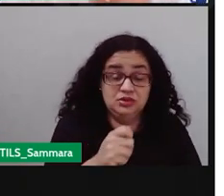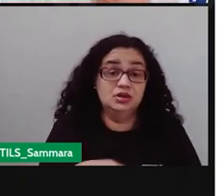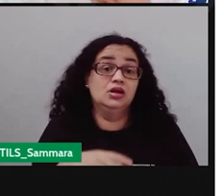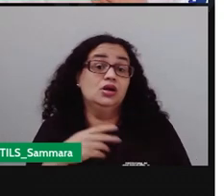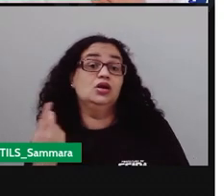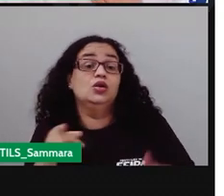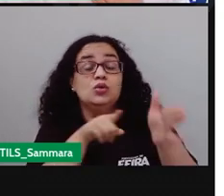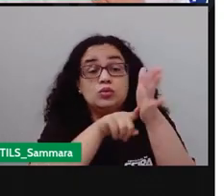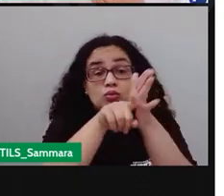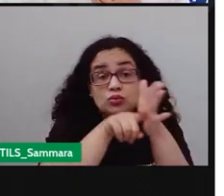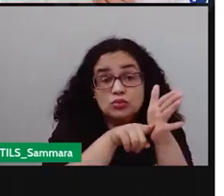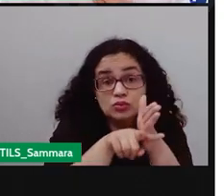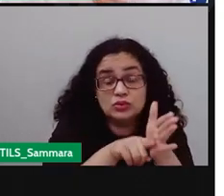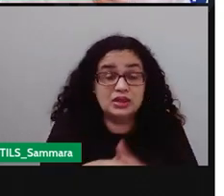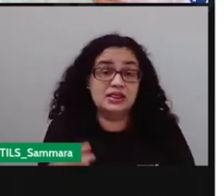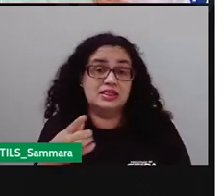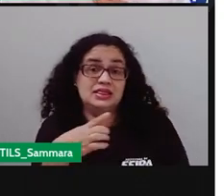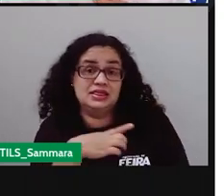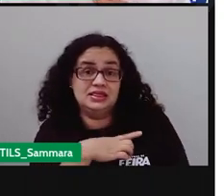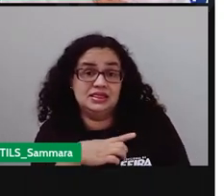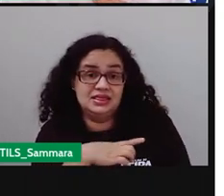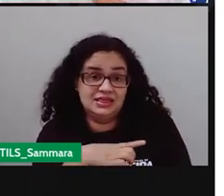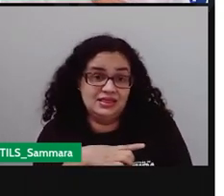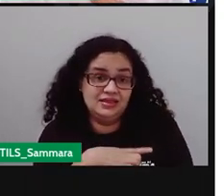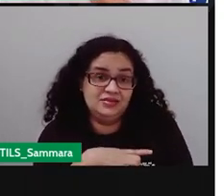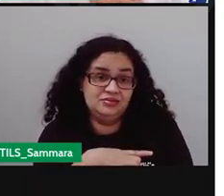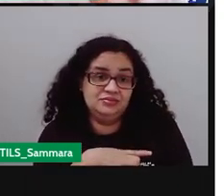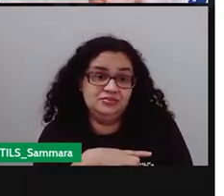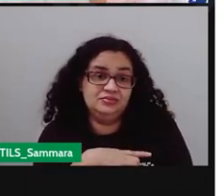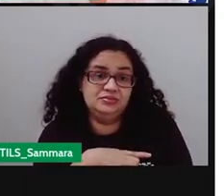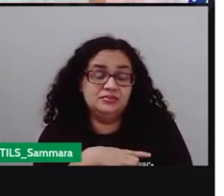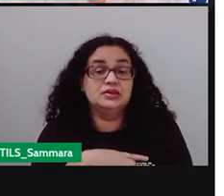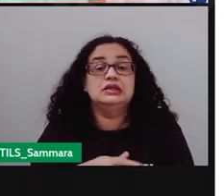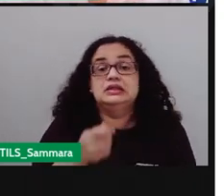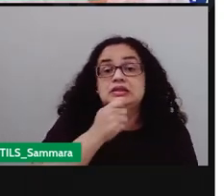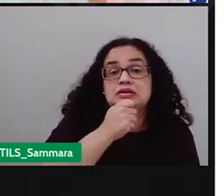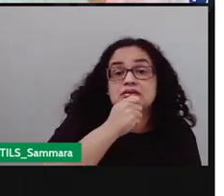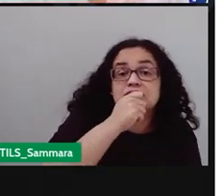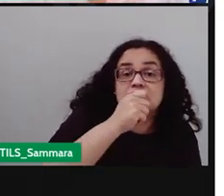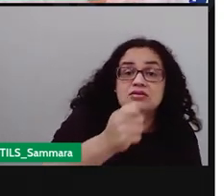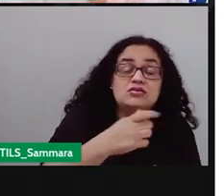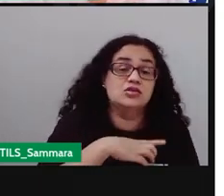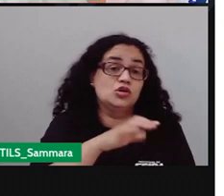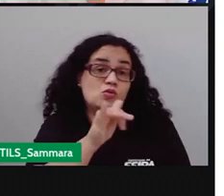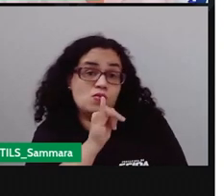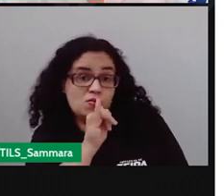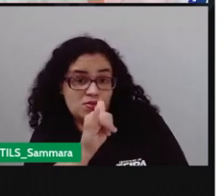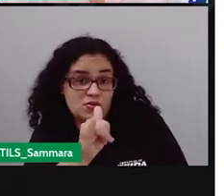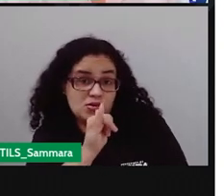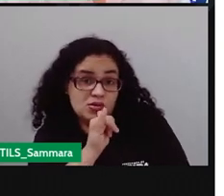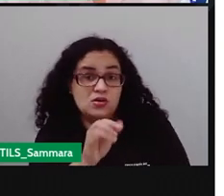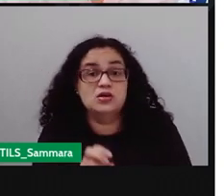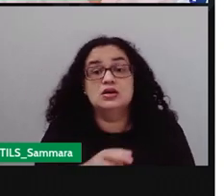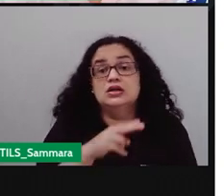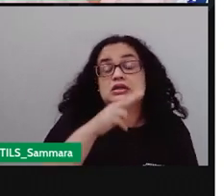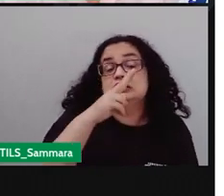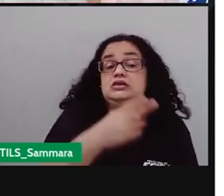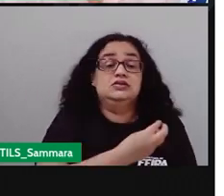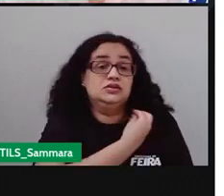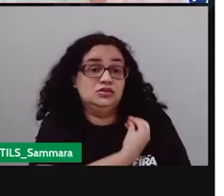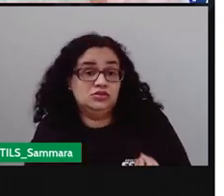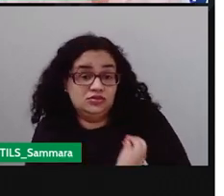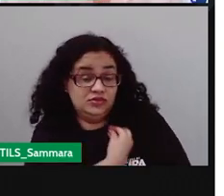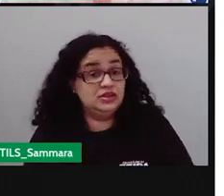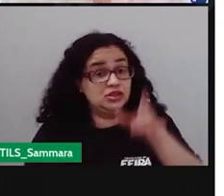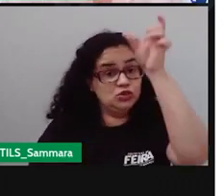fontes, né? Para obter destas, delas, né? Declarações que validem as informações apuradas. Ou que relatem